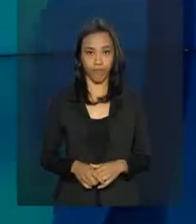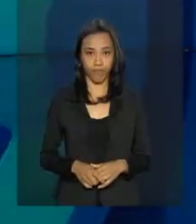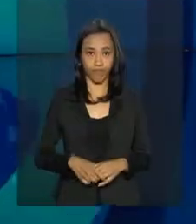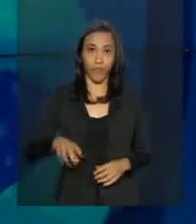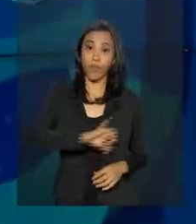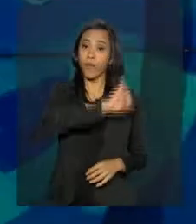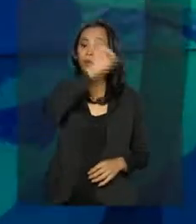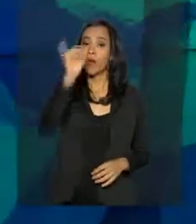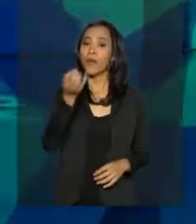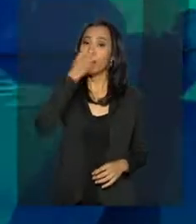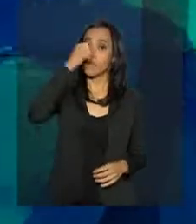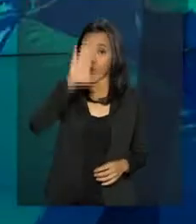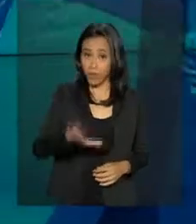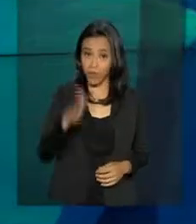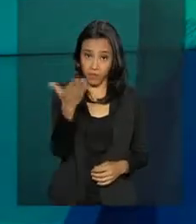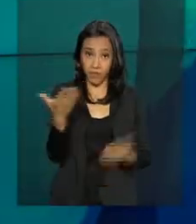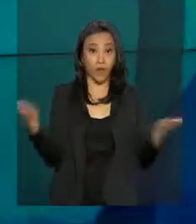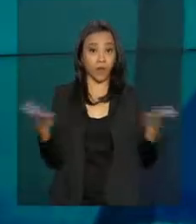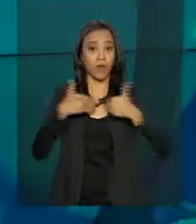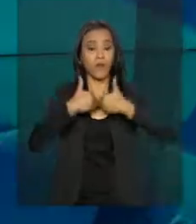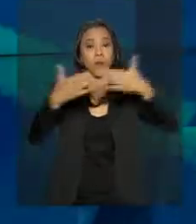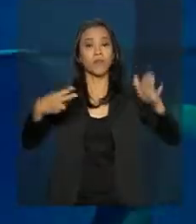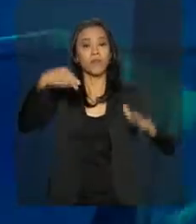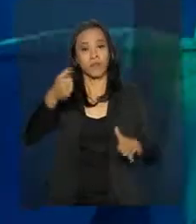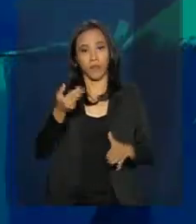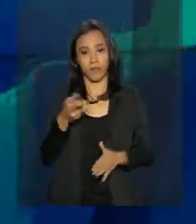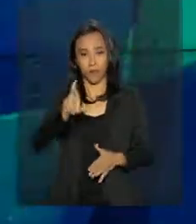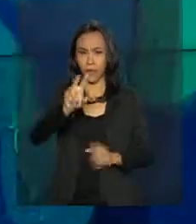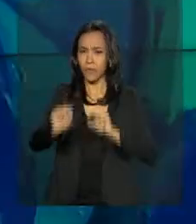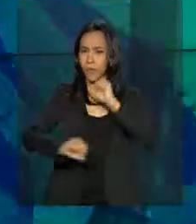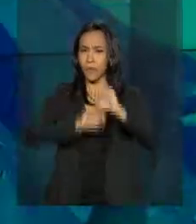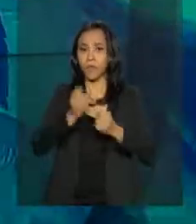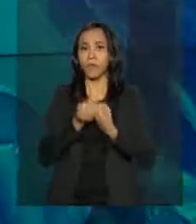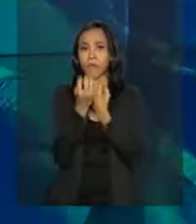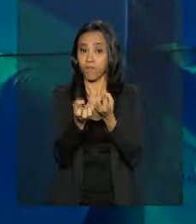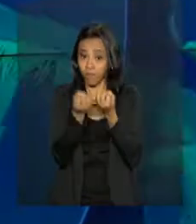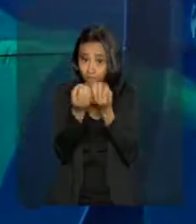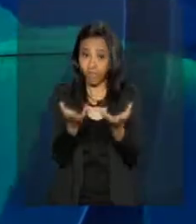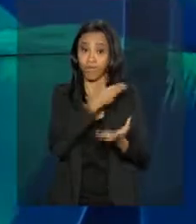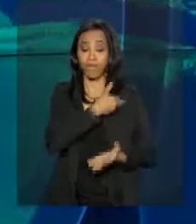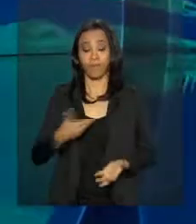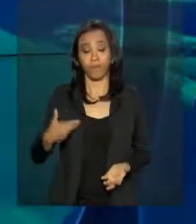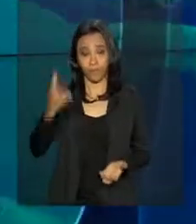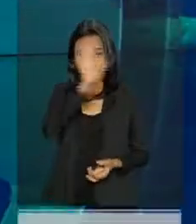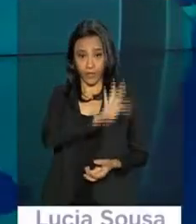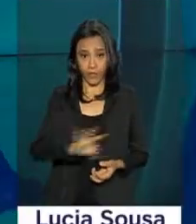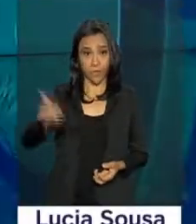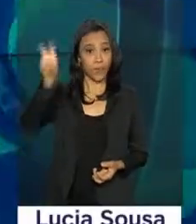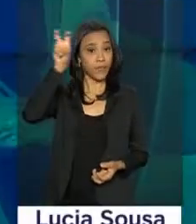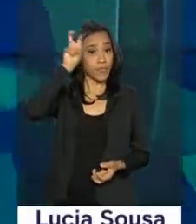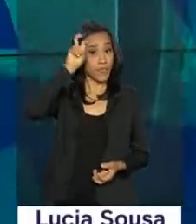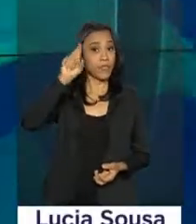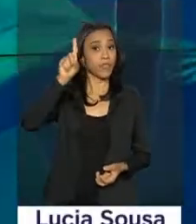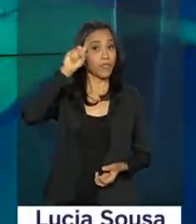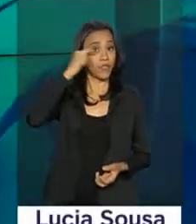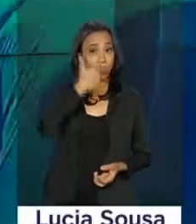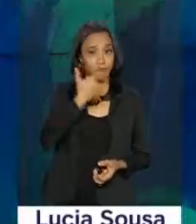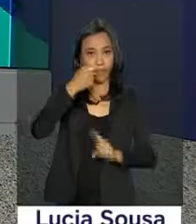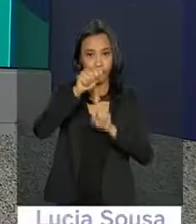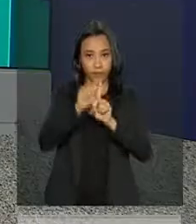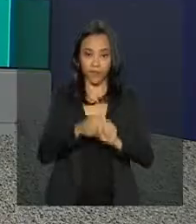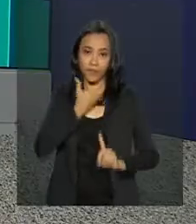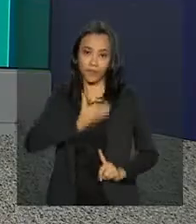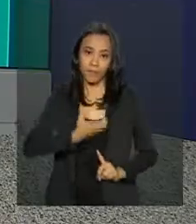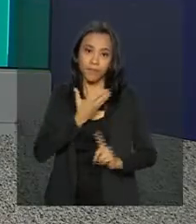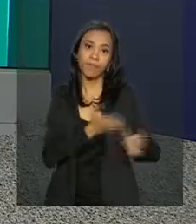Olá, boa tarde pra você. Começa agora o repórter NBR com as notícias do governo federal desta quinta-feira, 20 de dezembro.